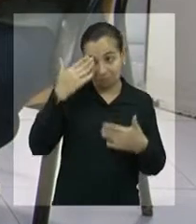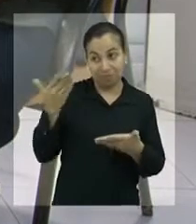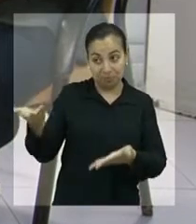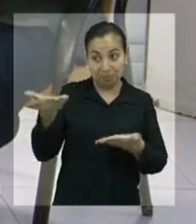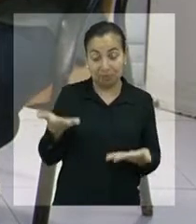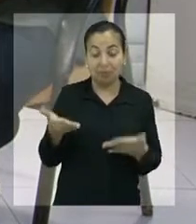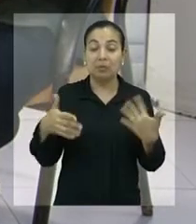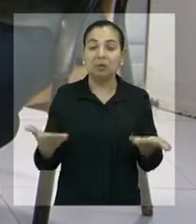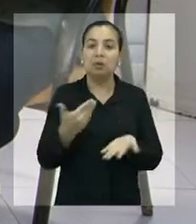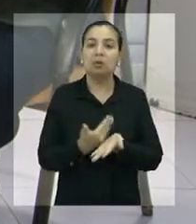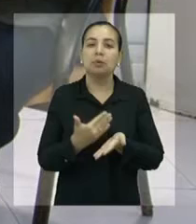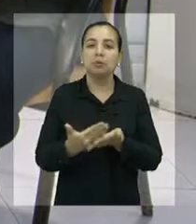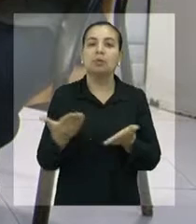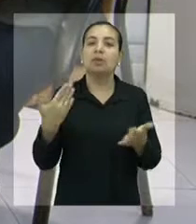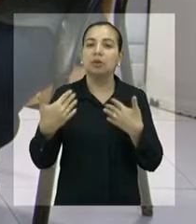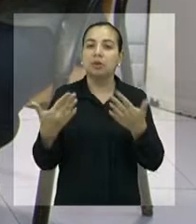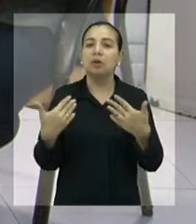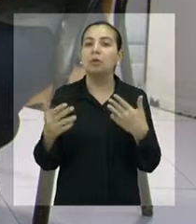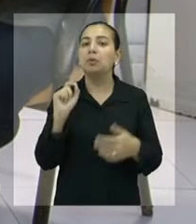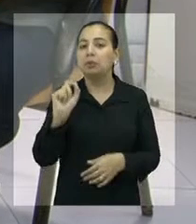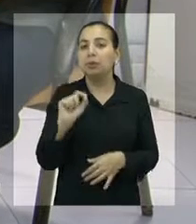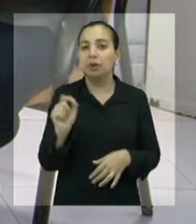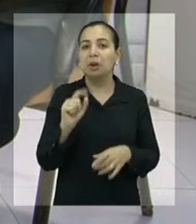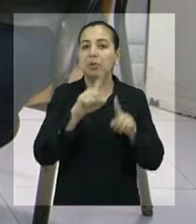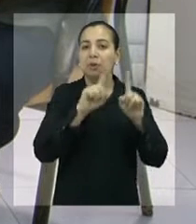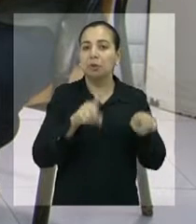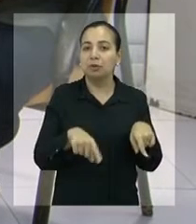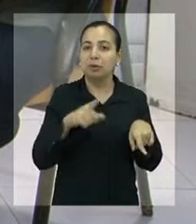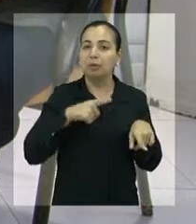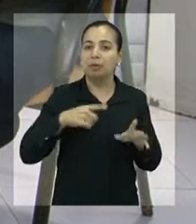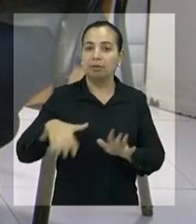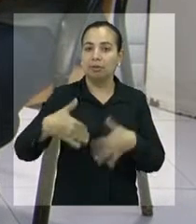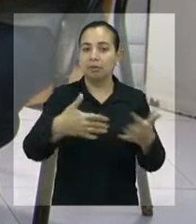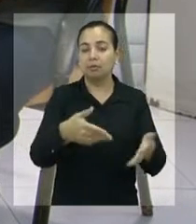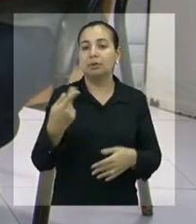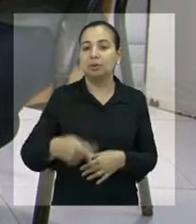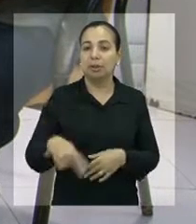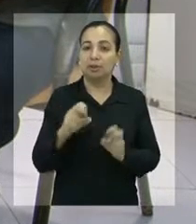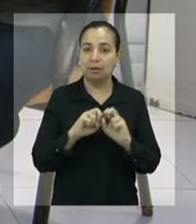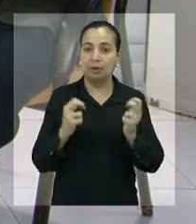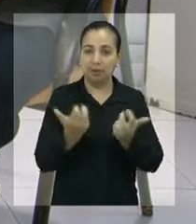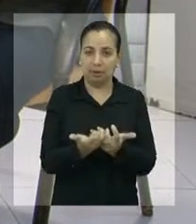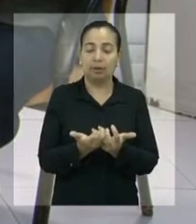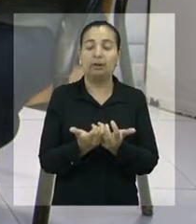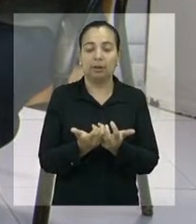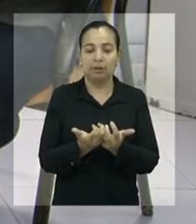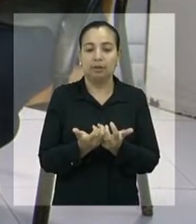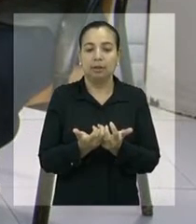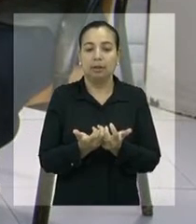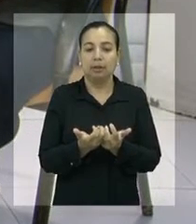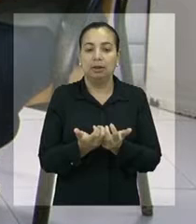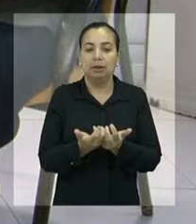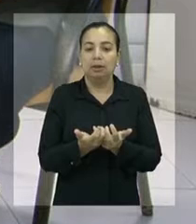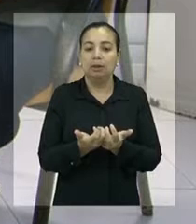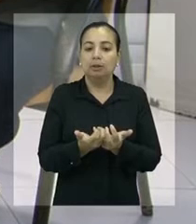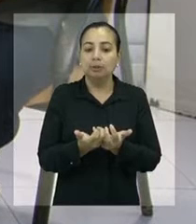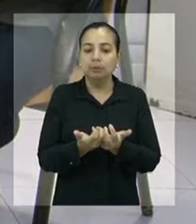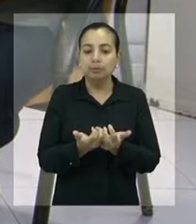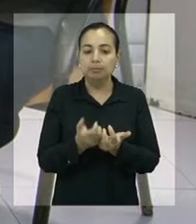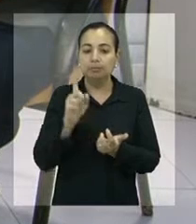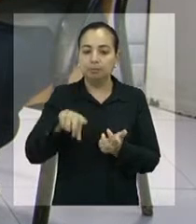eu gostaria de começar a nossa conversa com um projeto seu que está tramitando na Casa, que em síntese, ele